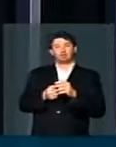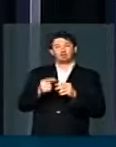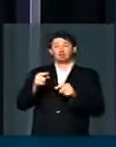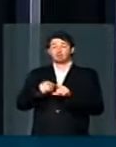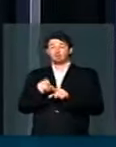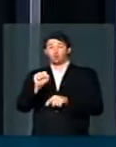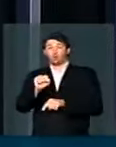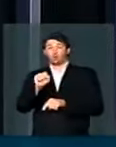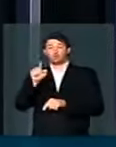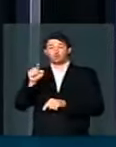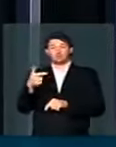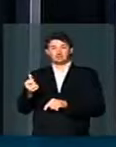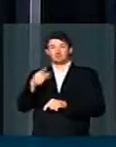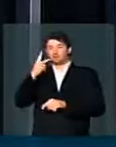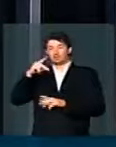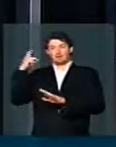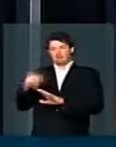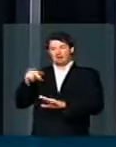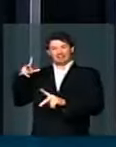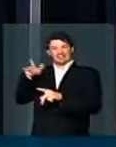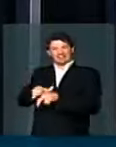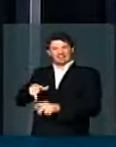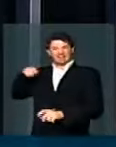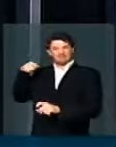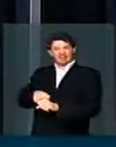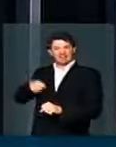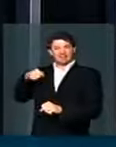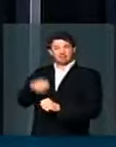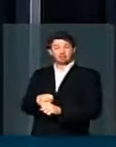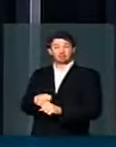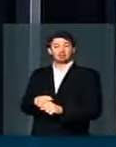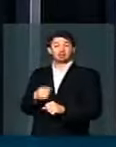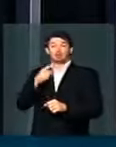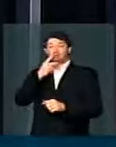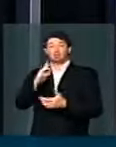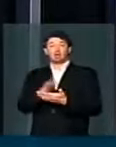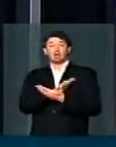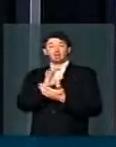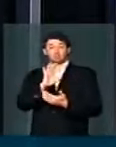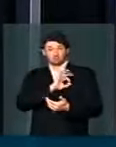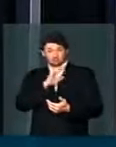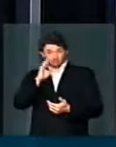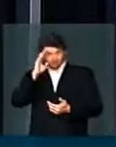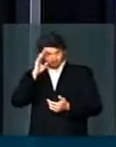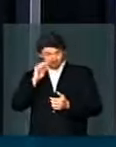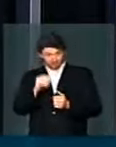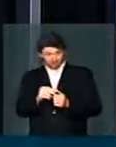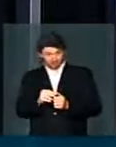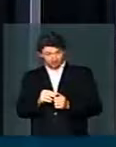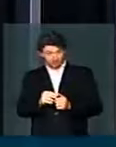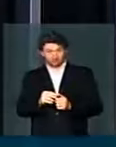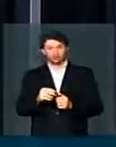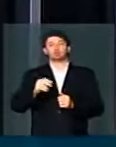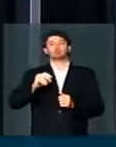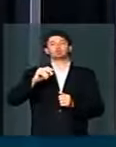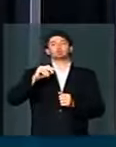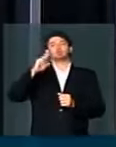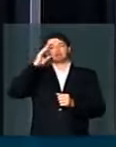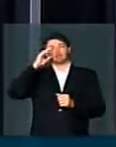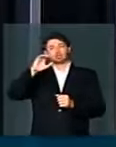pedreiro estava sendo torturado. E ele coloca ali que alguns militares, que é o militar Soldado Soares,